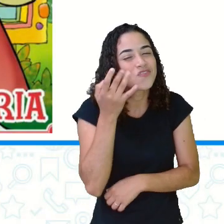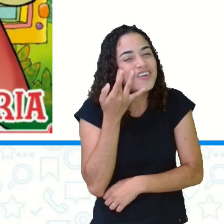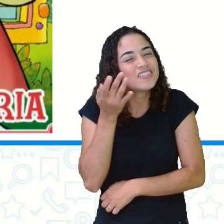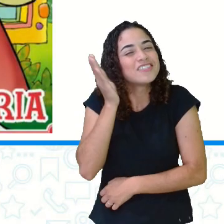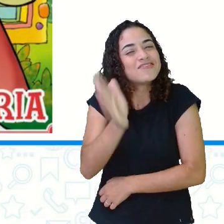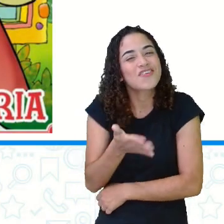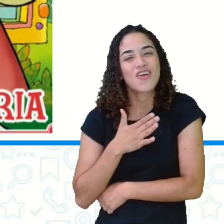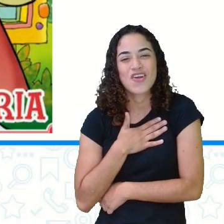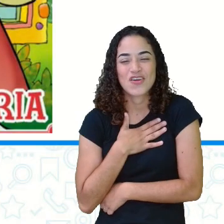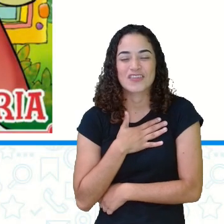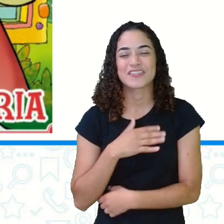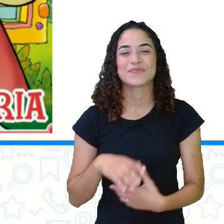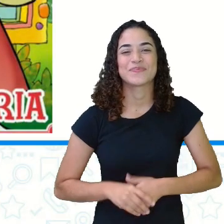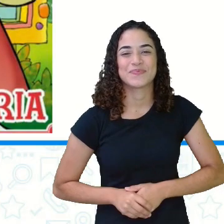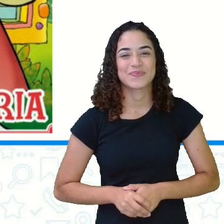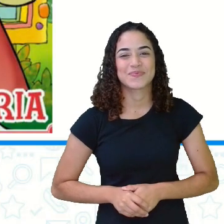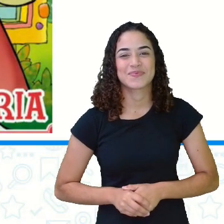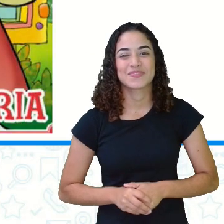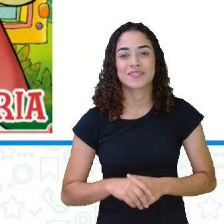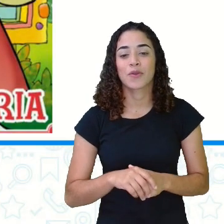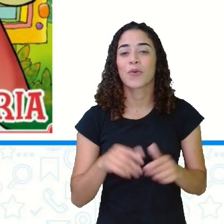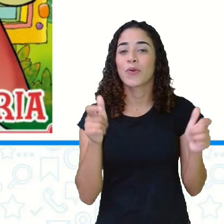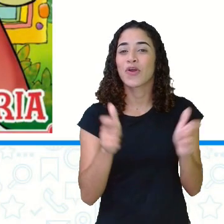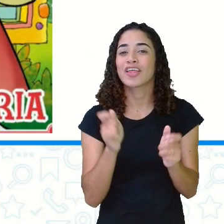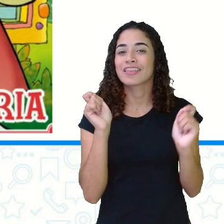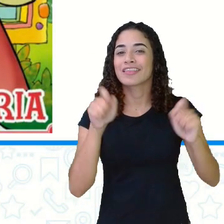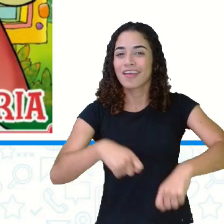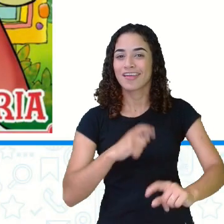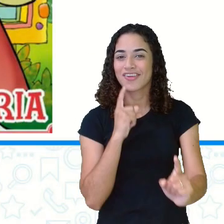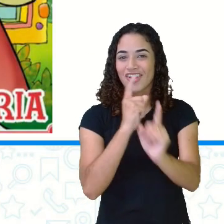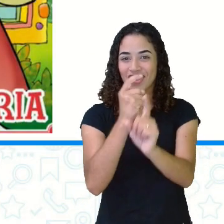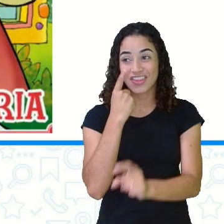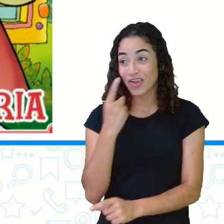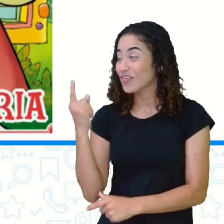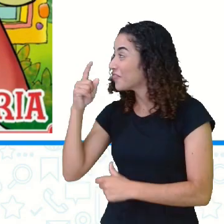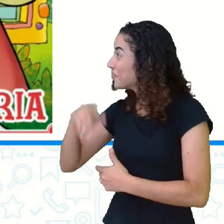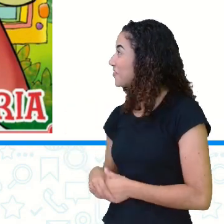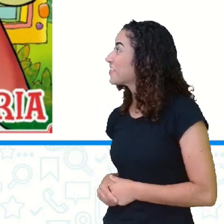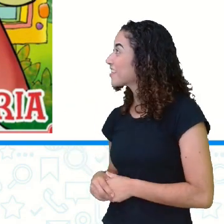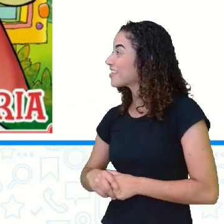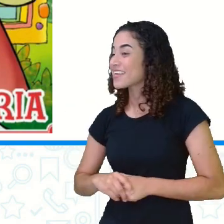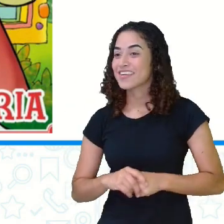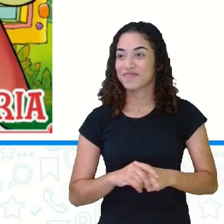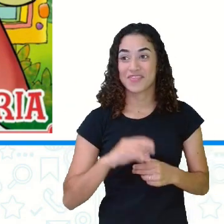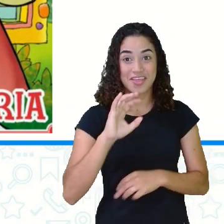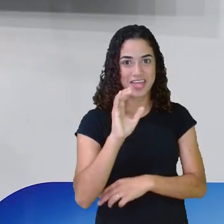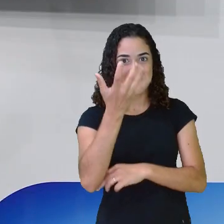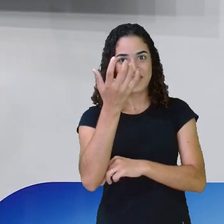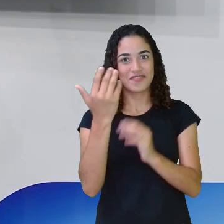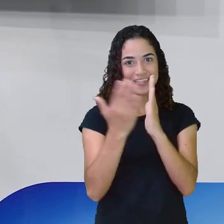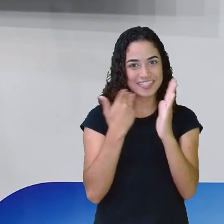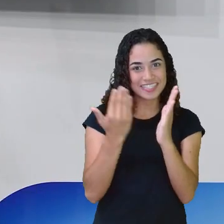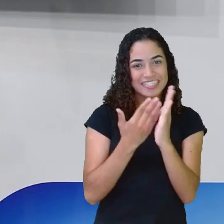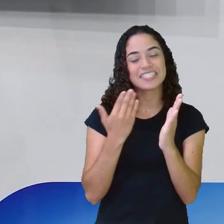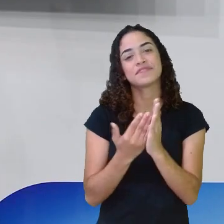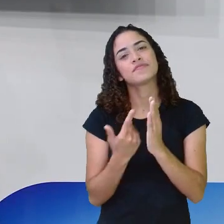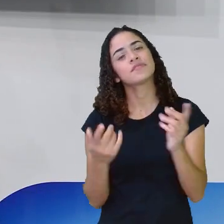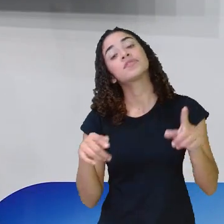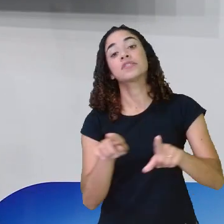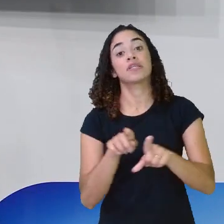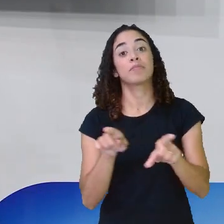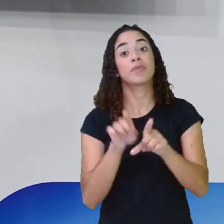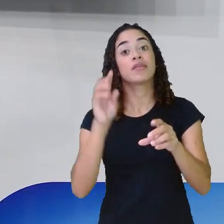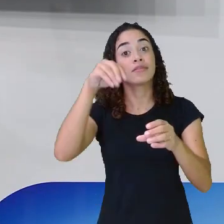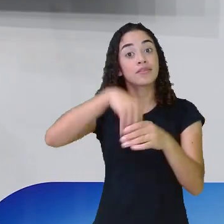vocês vão gostar bastante. Onde que a gente encontra esse conto? Na Árvore de Livros, inclusive na própria